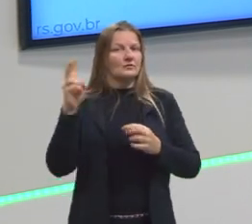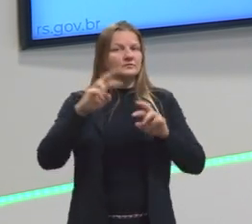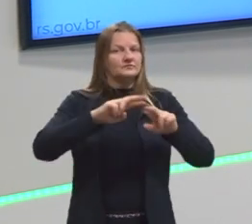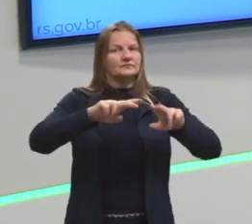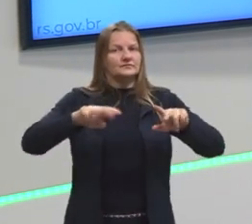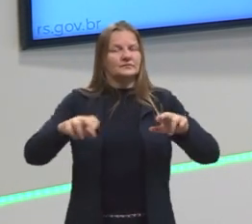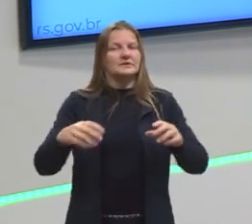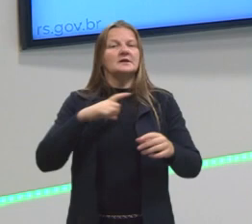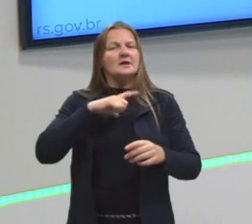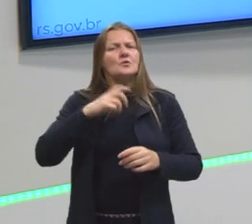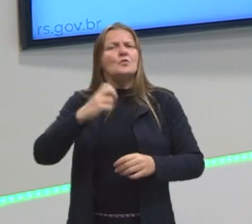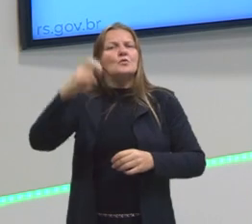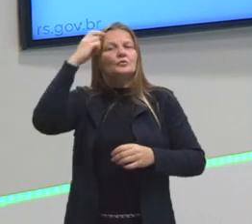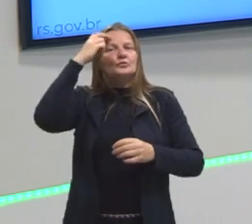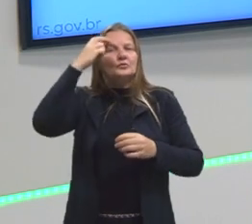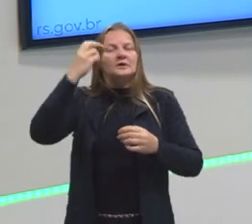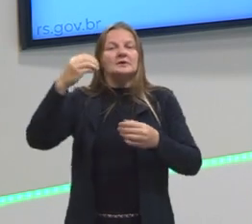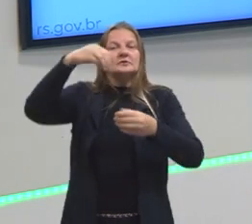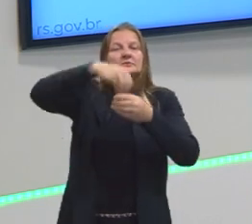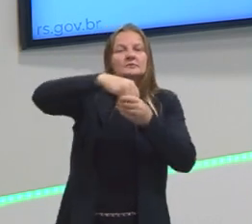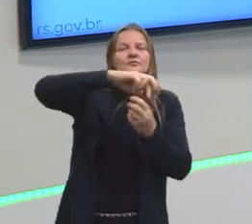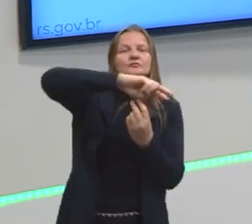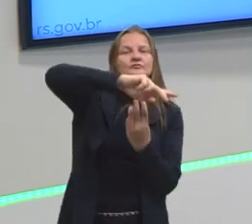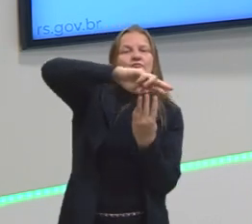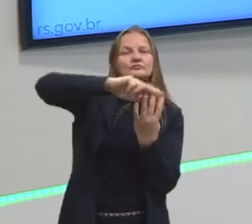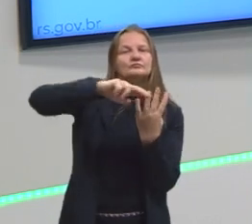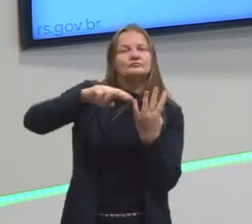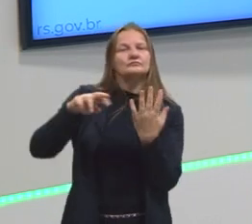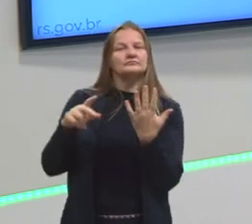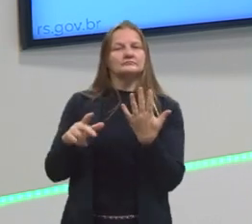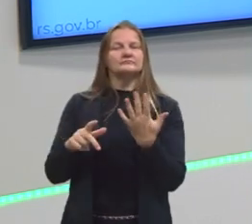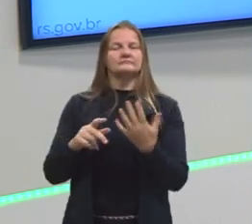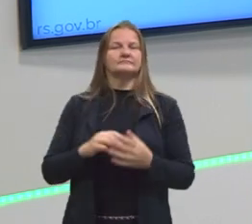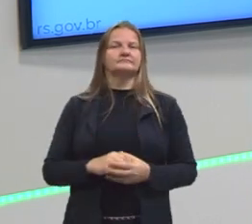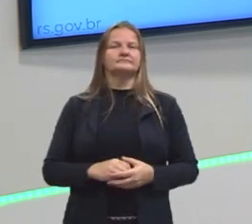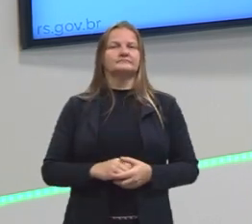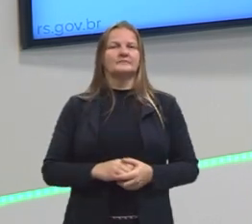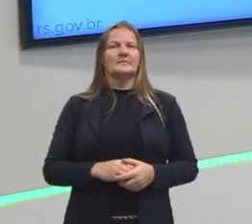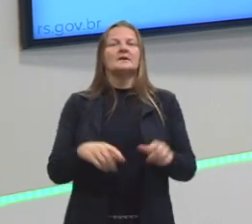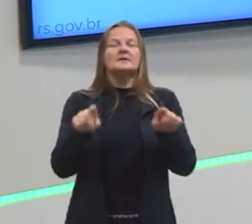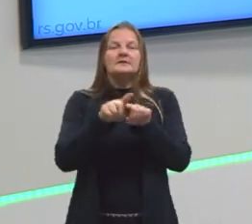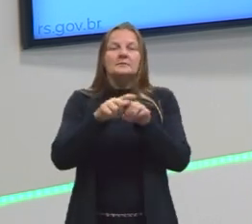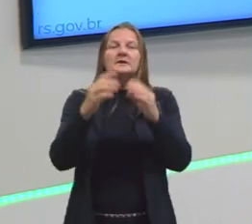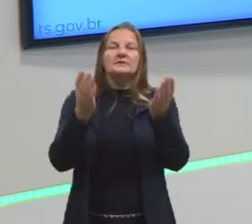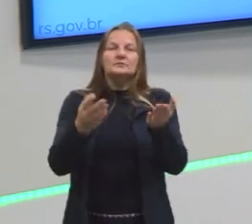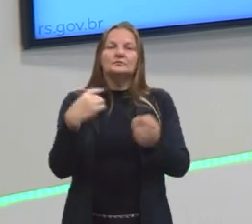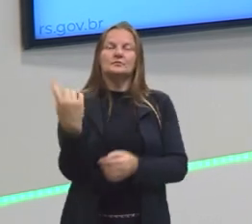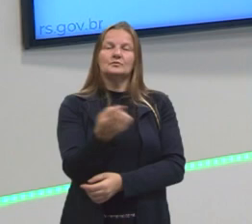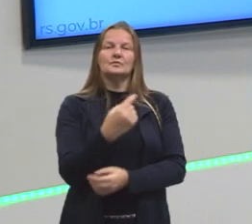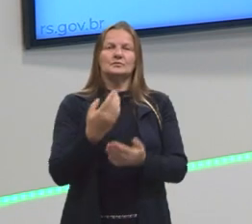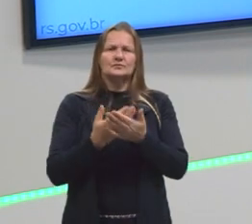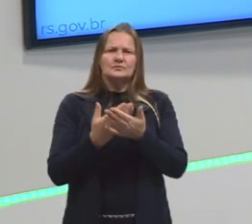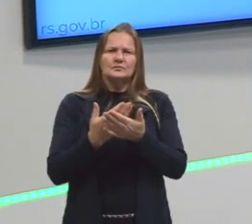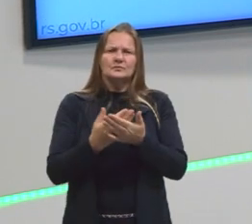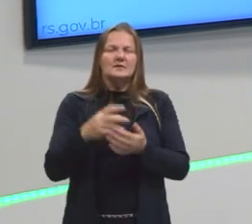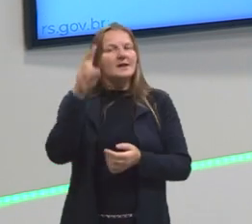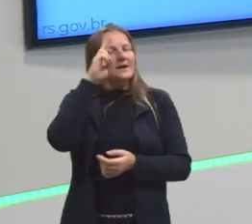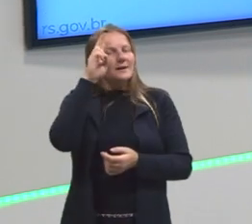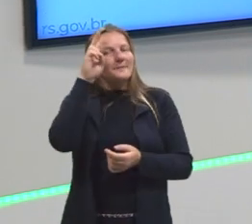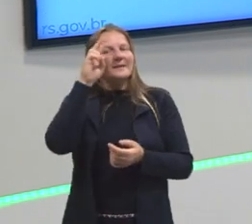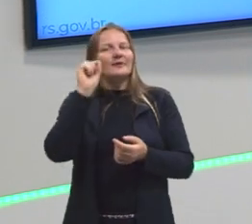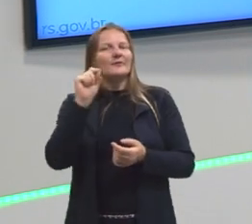certo? Então, existem culturas e não cultura. Outra coisa que nós também já vimos e precisamos sempre relembrar,